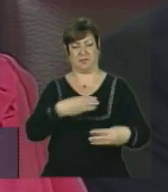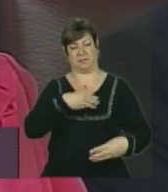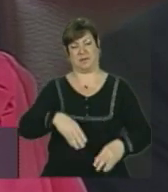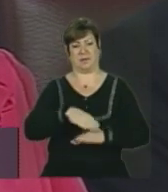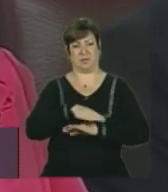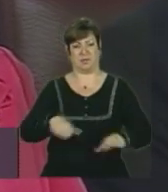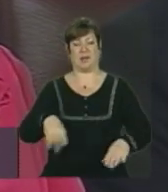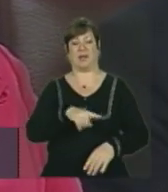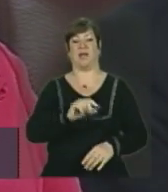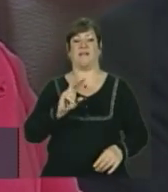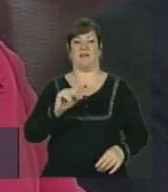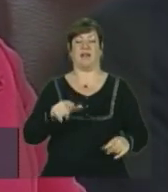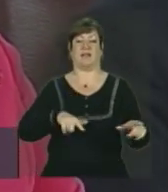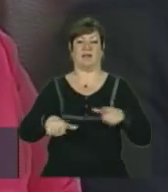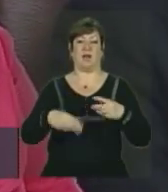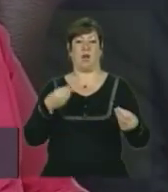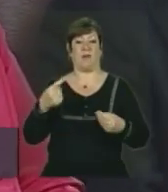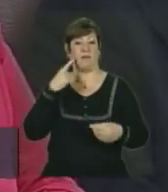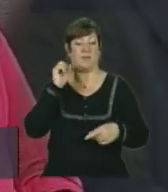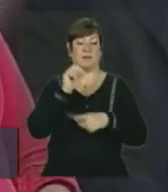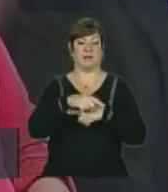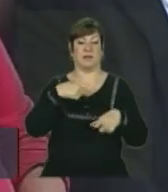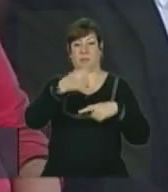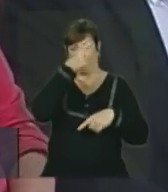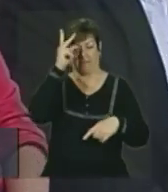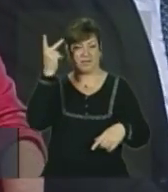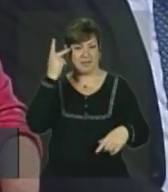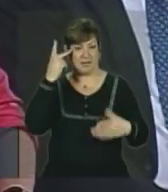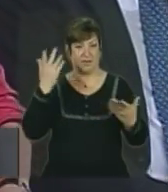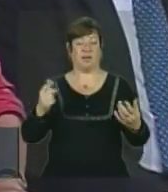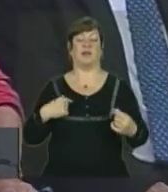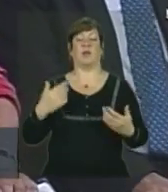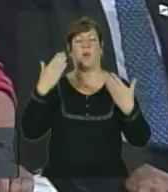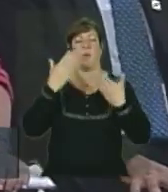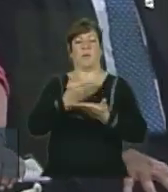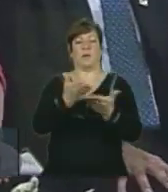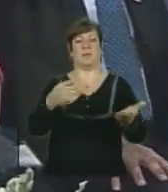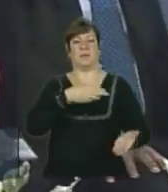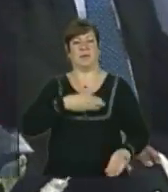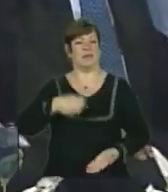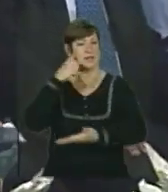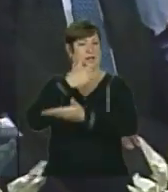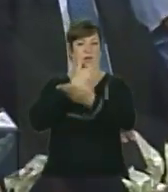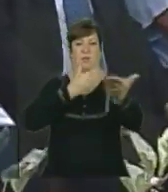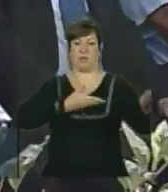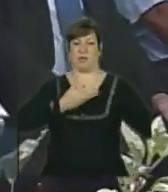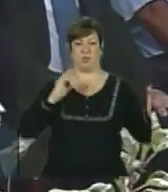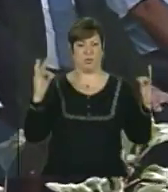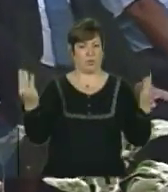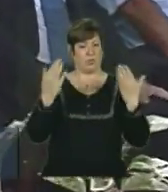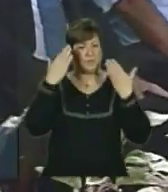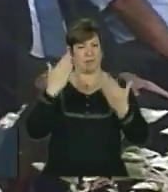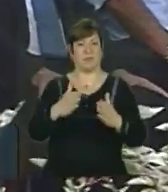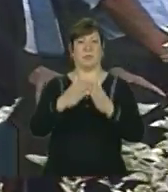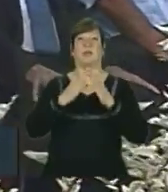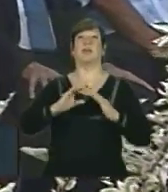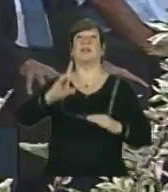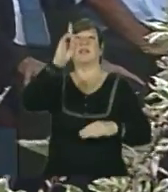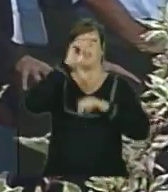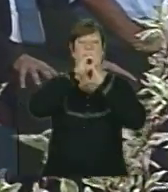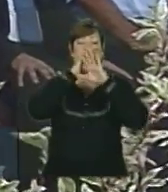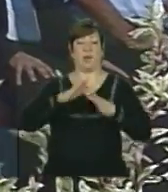Paulo. Então, quer dizer, ministro, mais uma vez, muito obrigado. Meus amigos, minhas amigas, muito obrigado. E pedir para que Deus